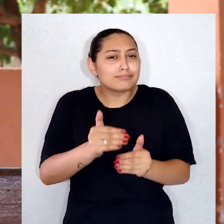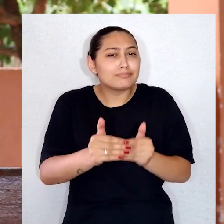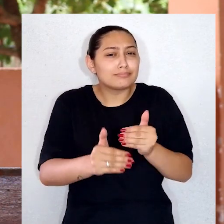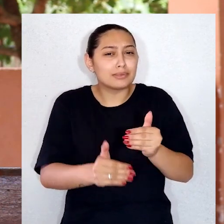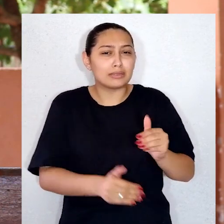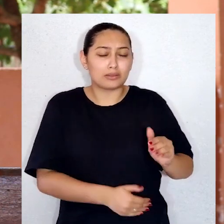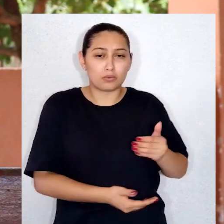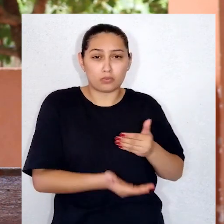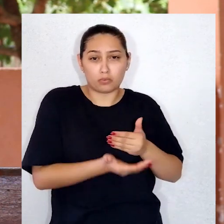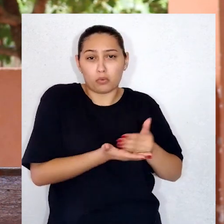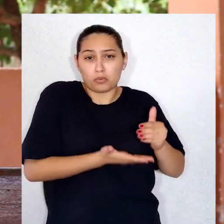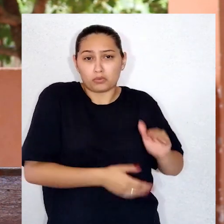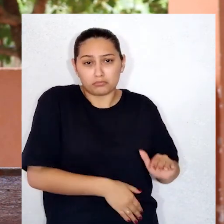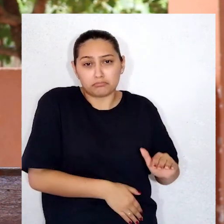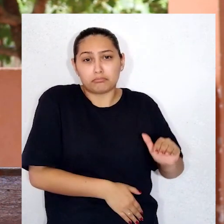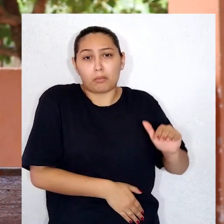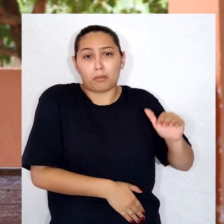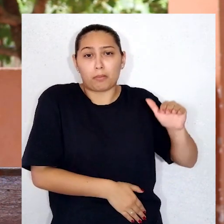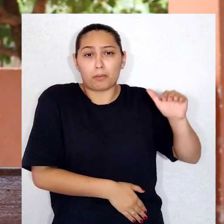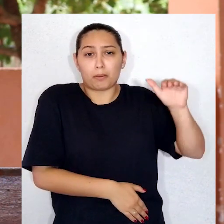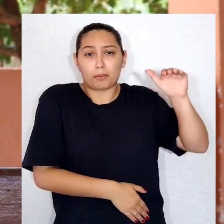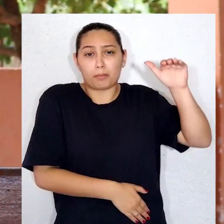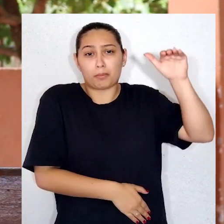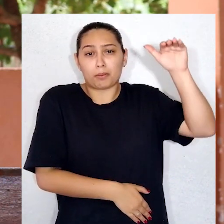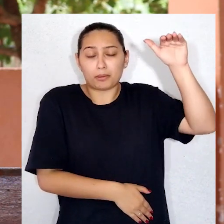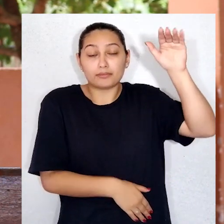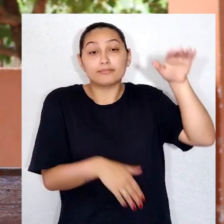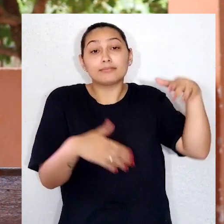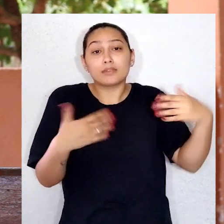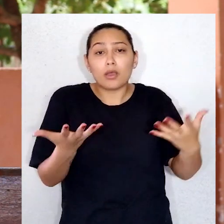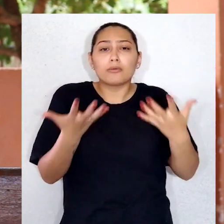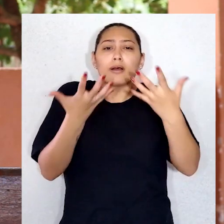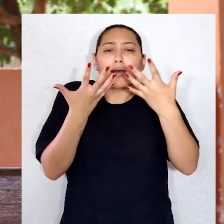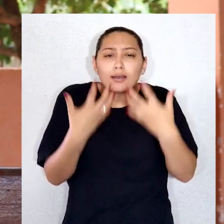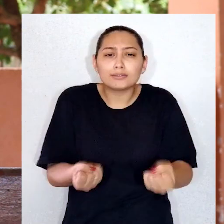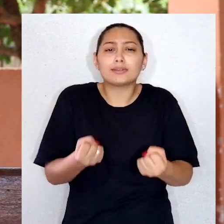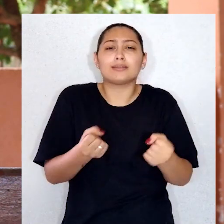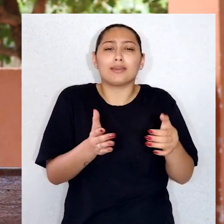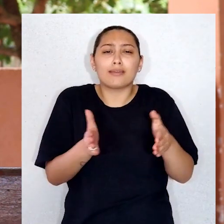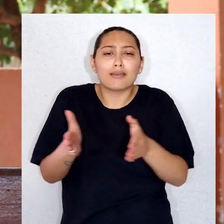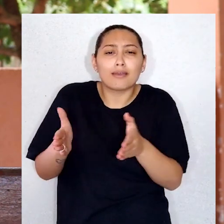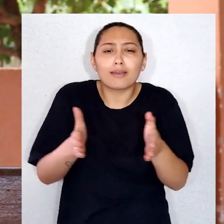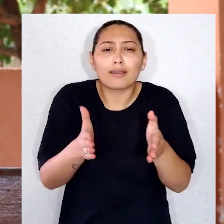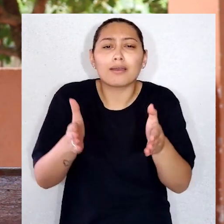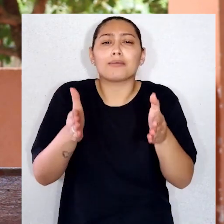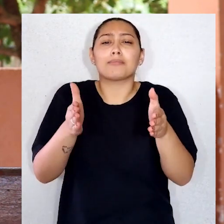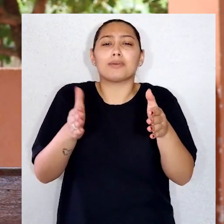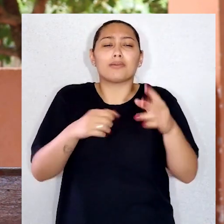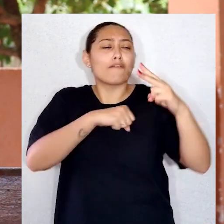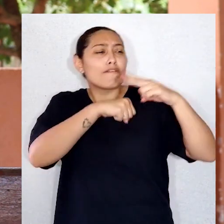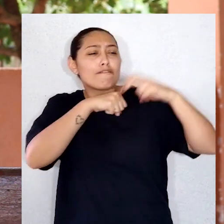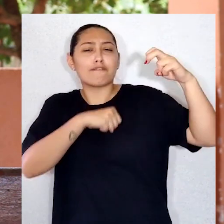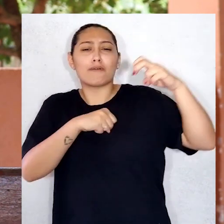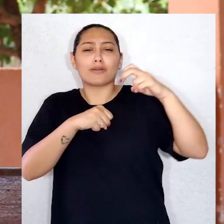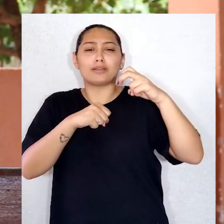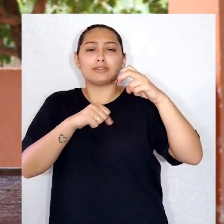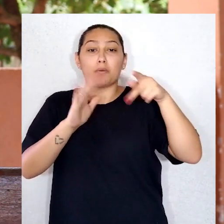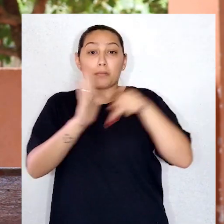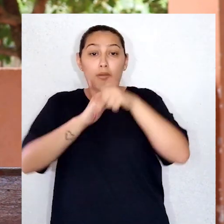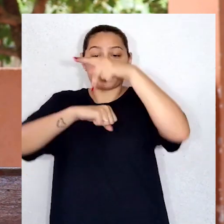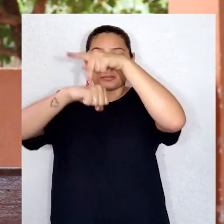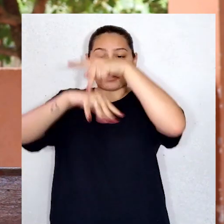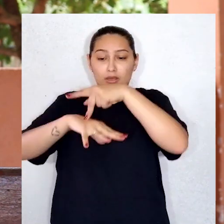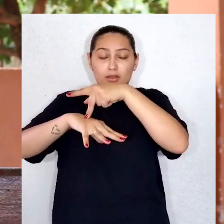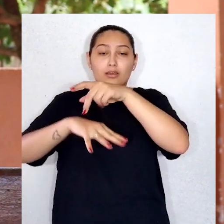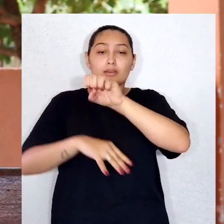depois crescendo e comecei a caminhada vocacional na